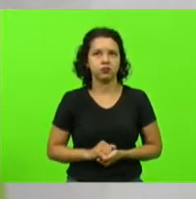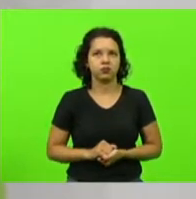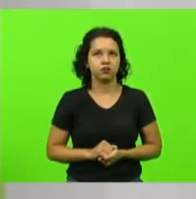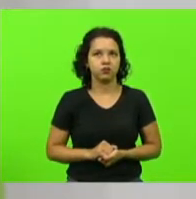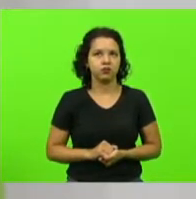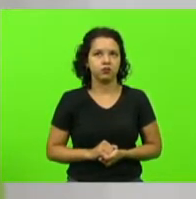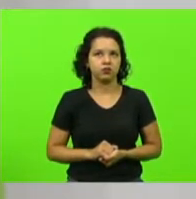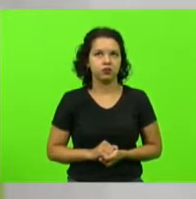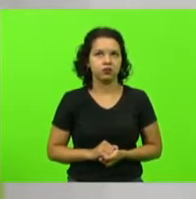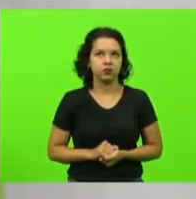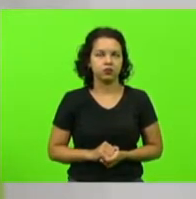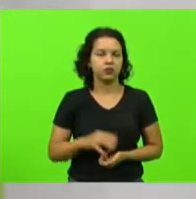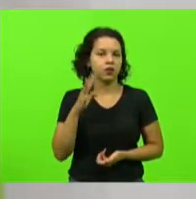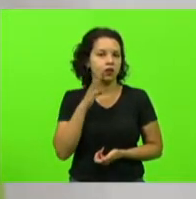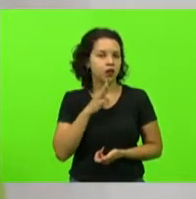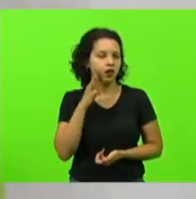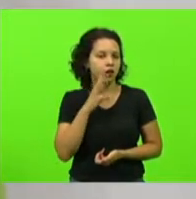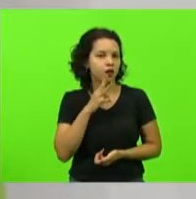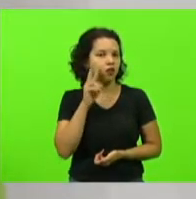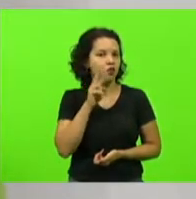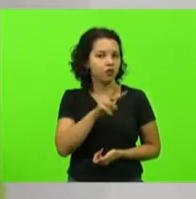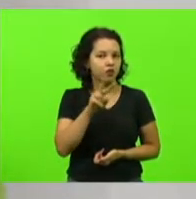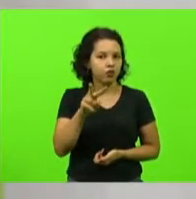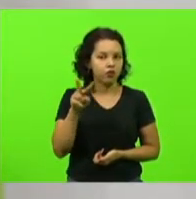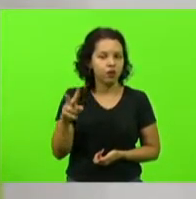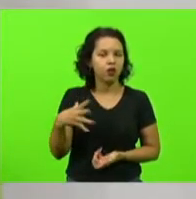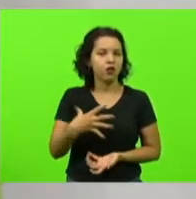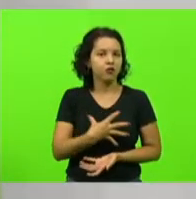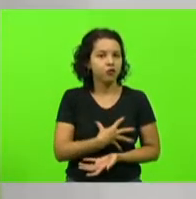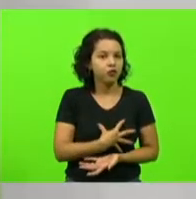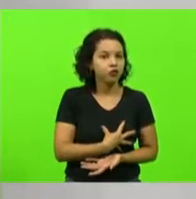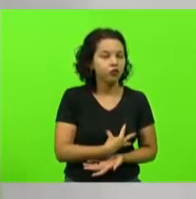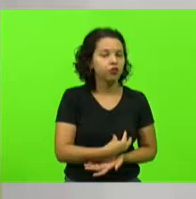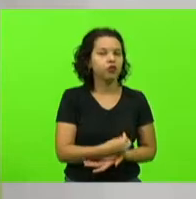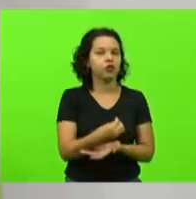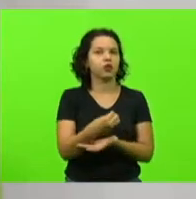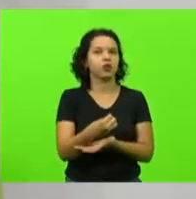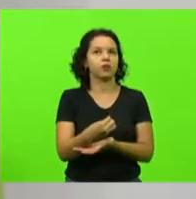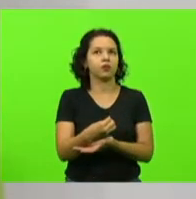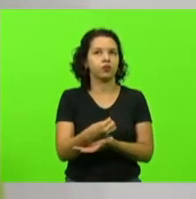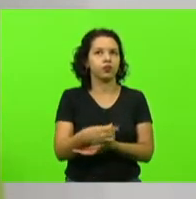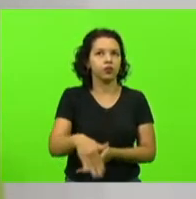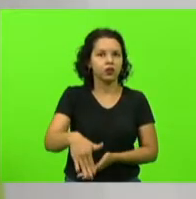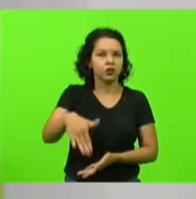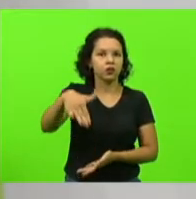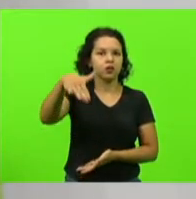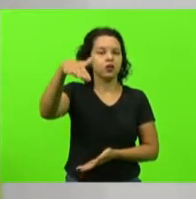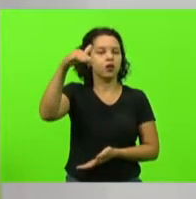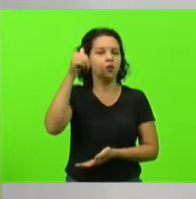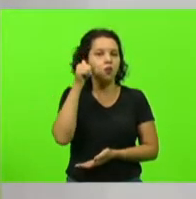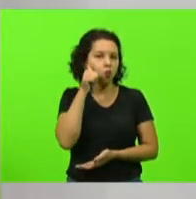Que legal ver as nossas filhas, ver as mulheres cabeça,